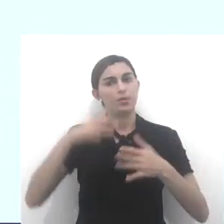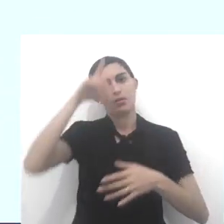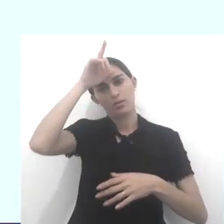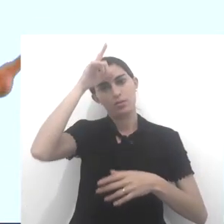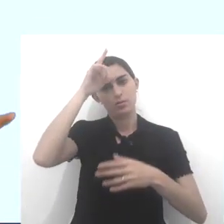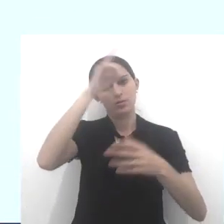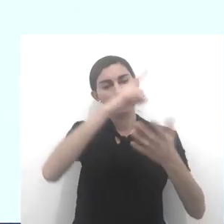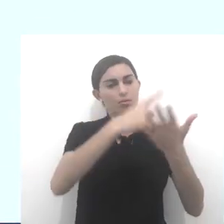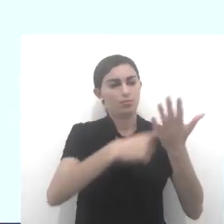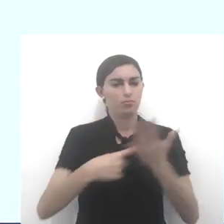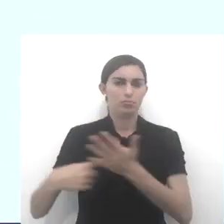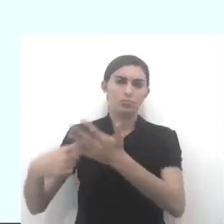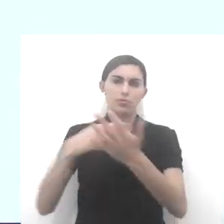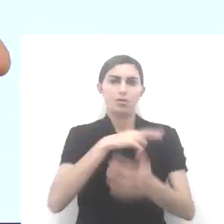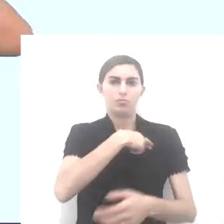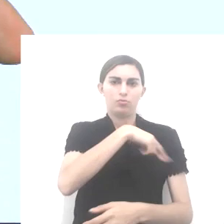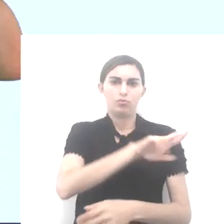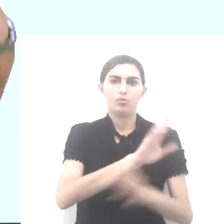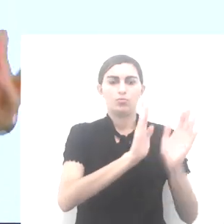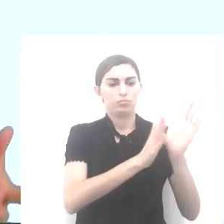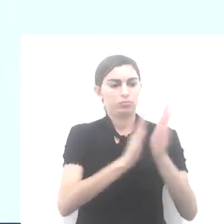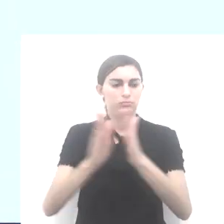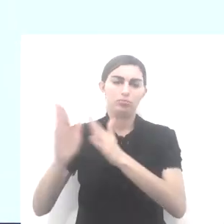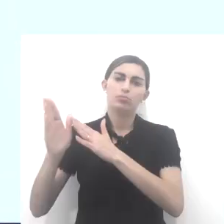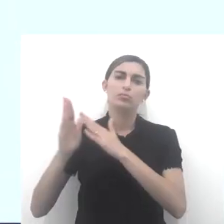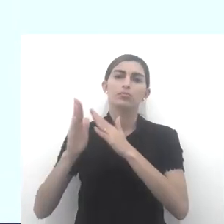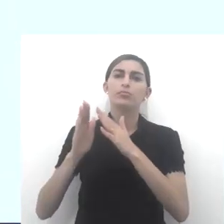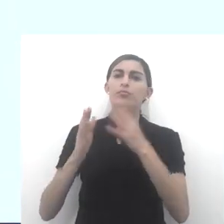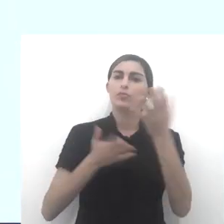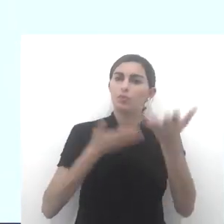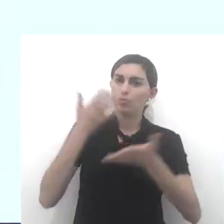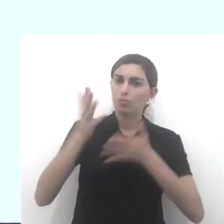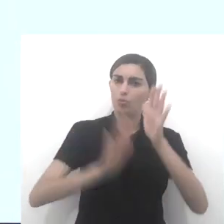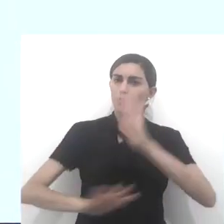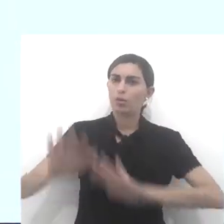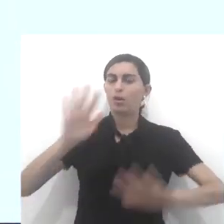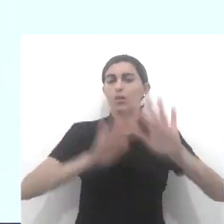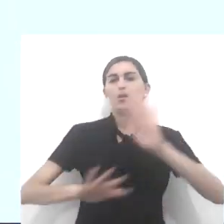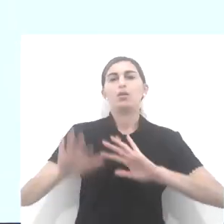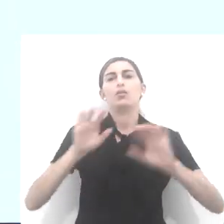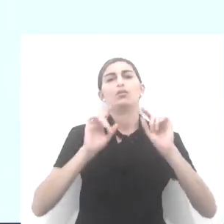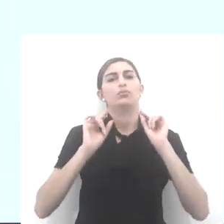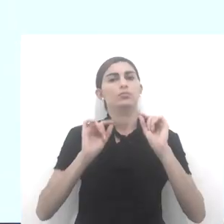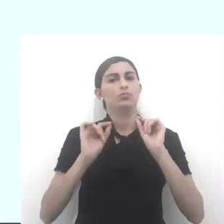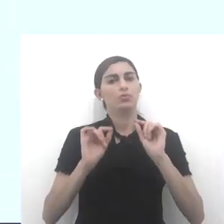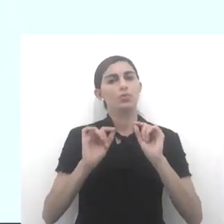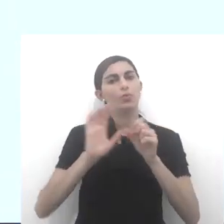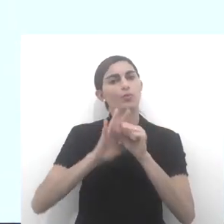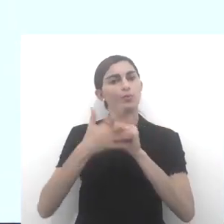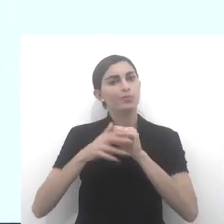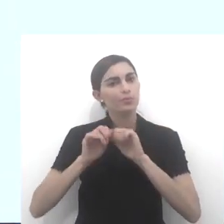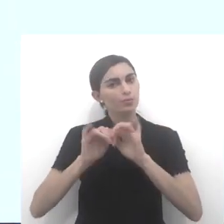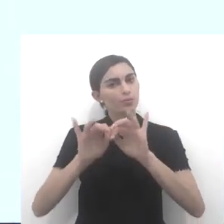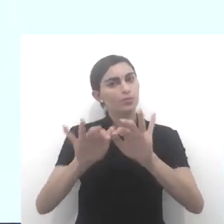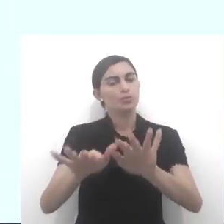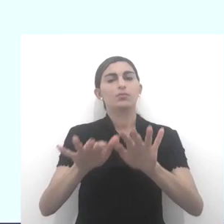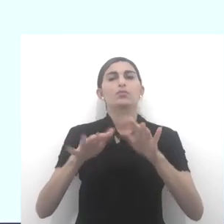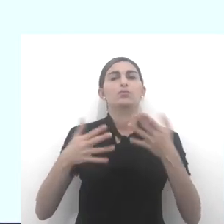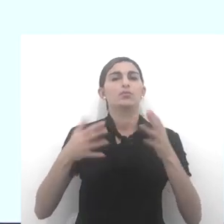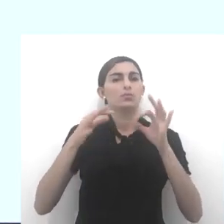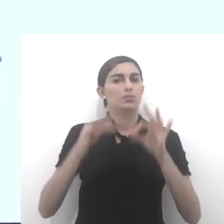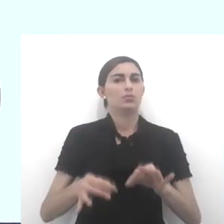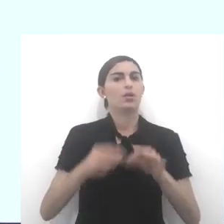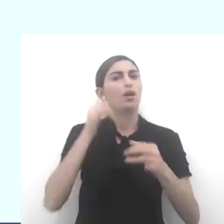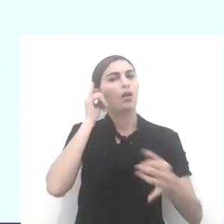líderes religiosos se organizassem com cuidado na questão do coronavírus,